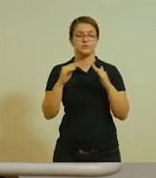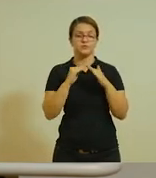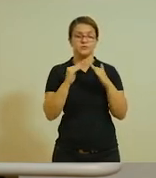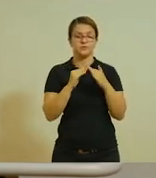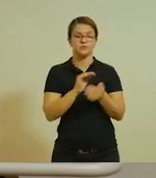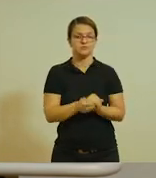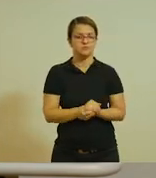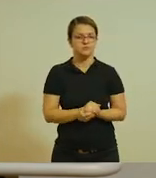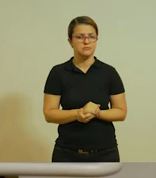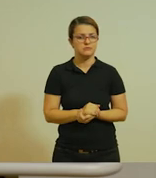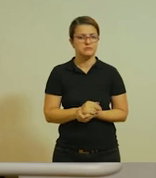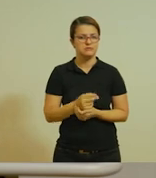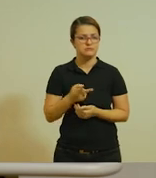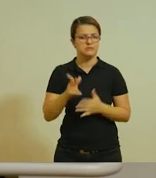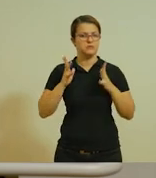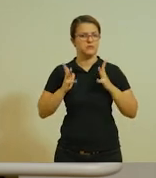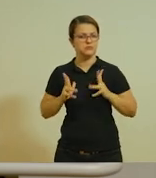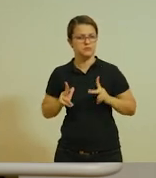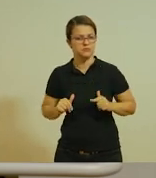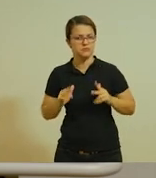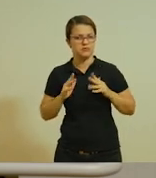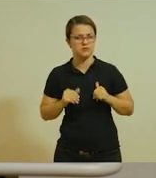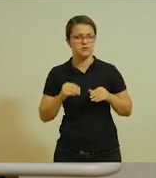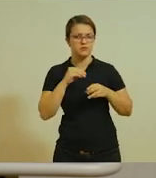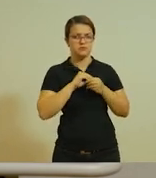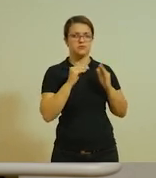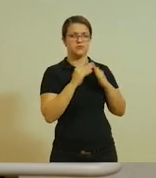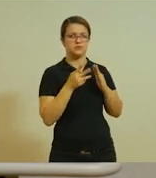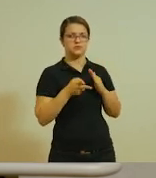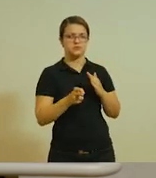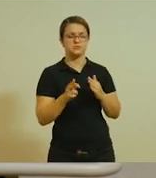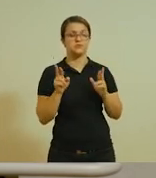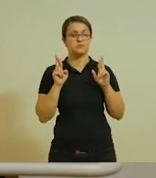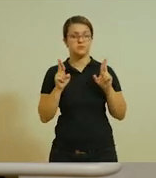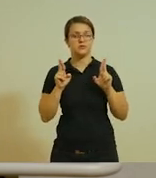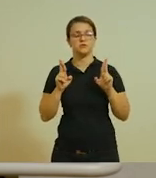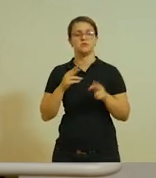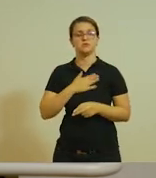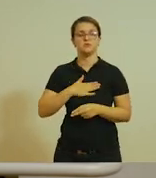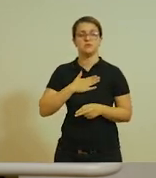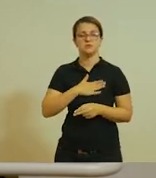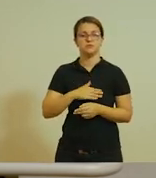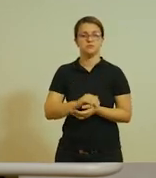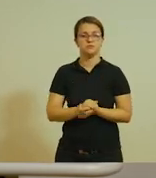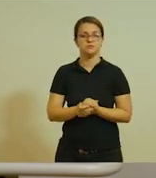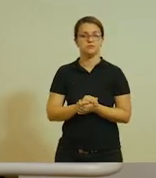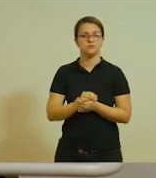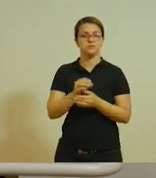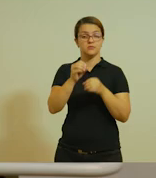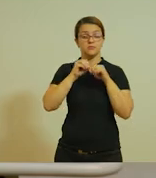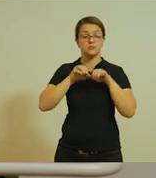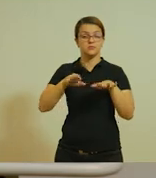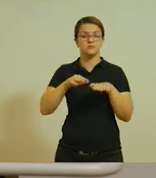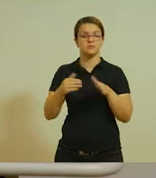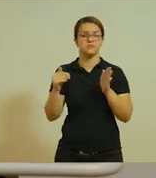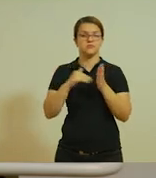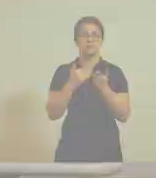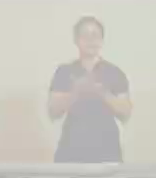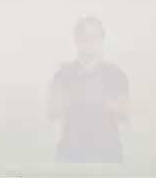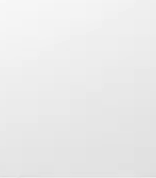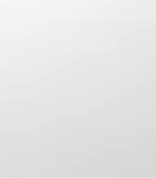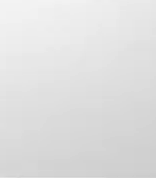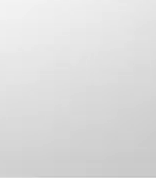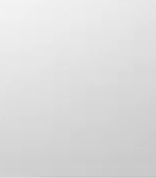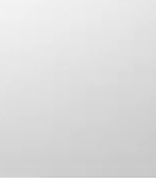Também não se esqueçam de sempre manter a higiene, mesmo estando em casa. Espero que vocês tenham gostado. Compartilhe e até a